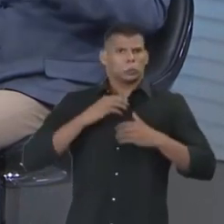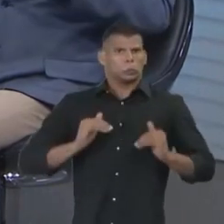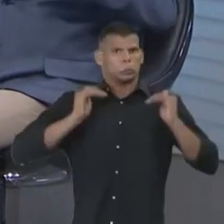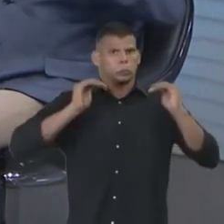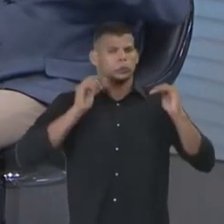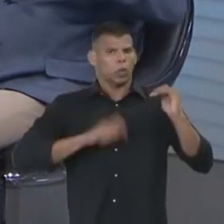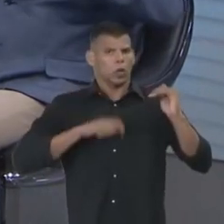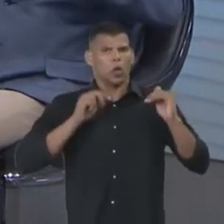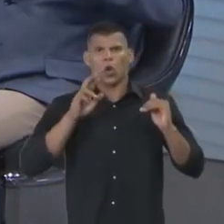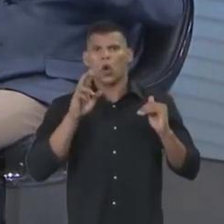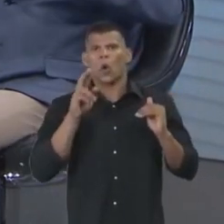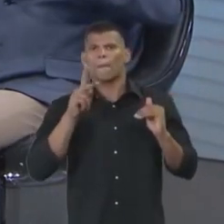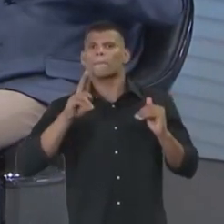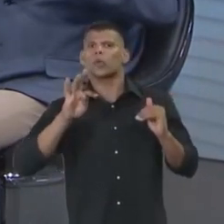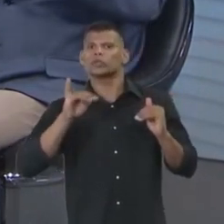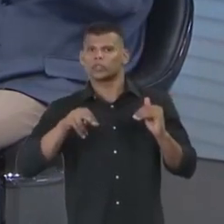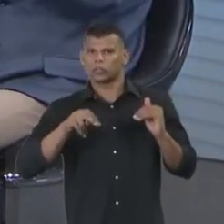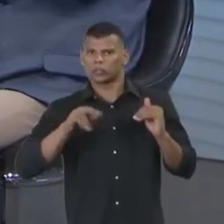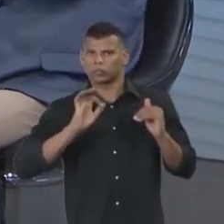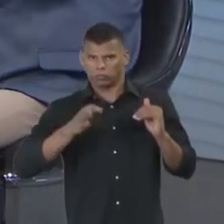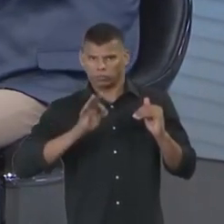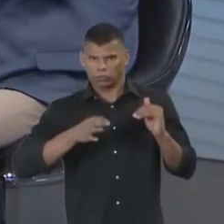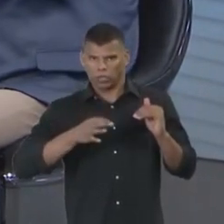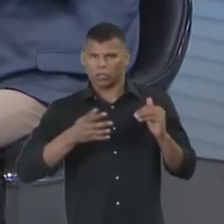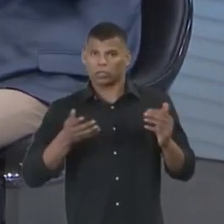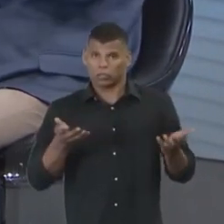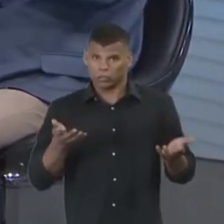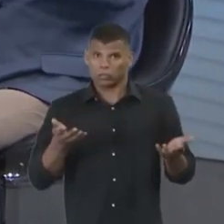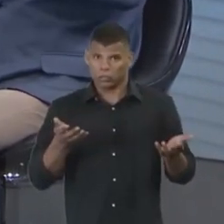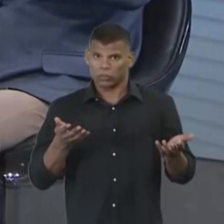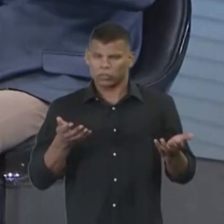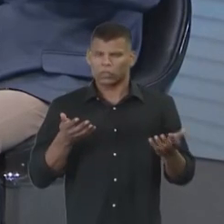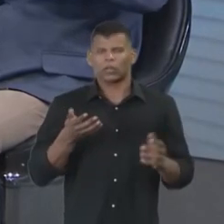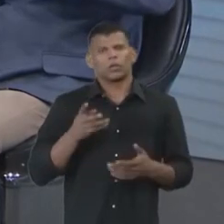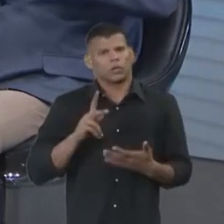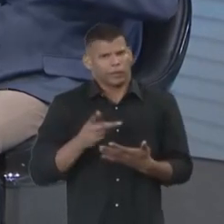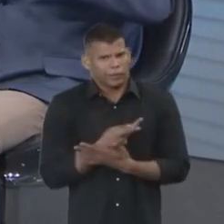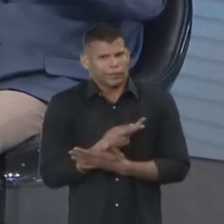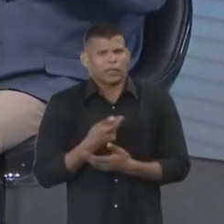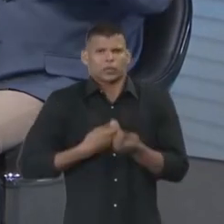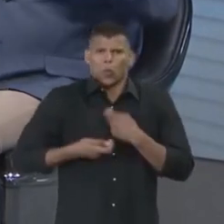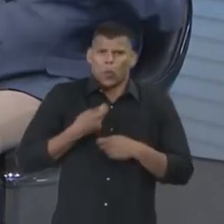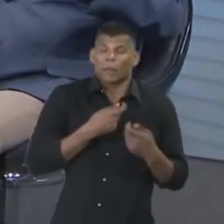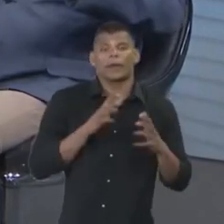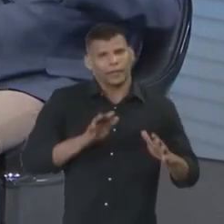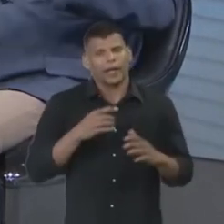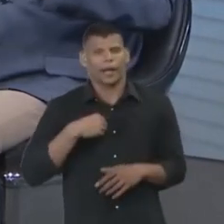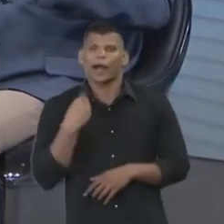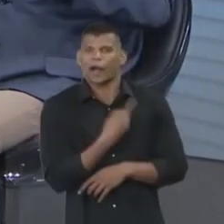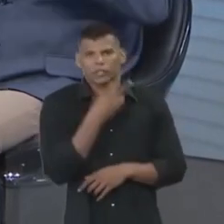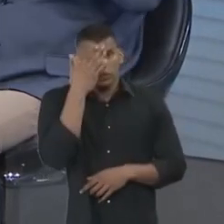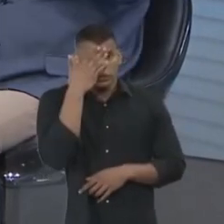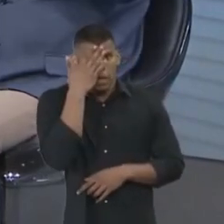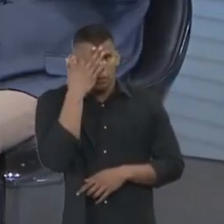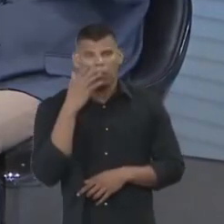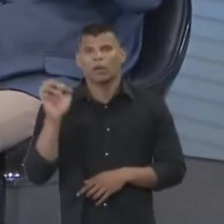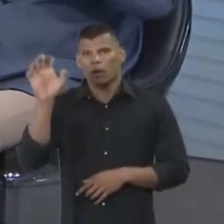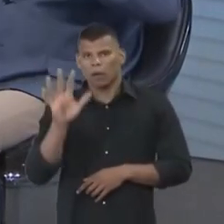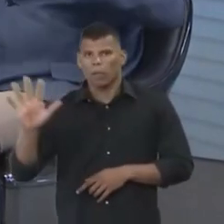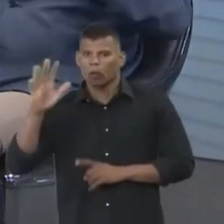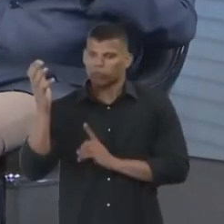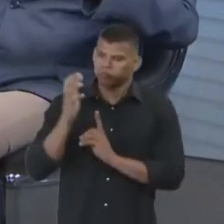tem ainda certeza de qual o impacto verdadeiro delas na Rússia, fora as decisões